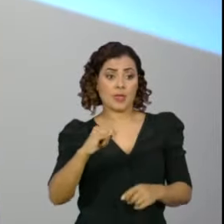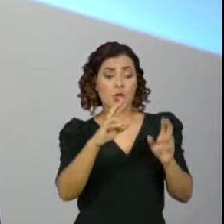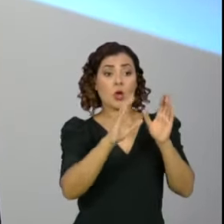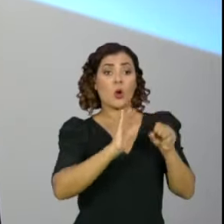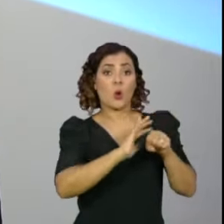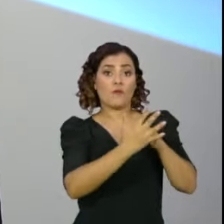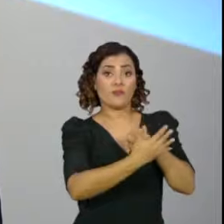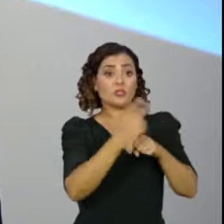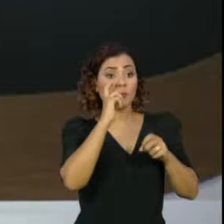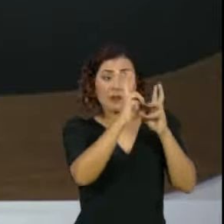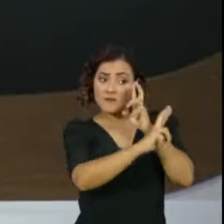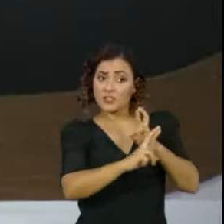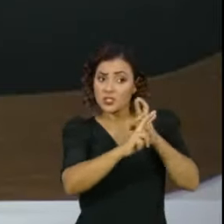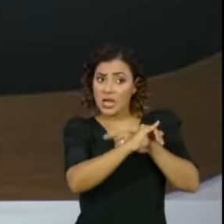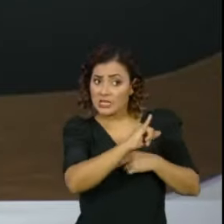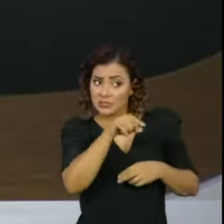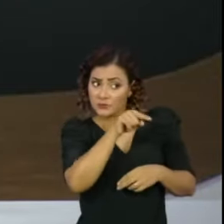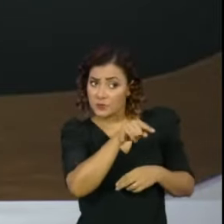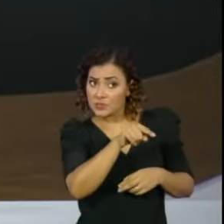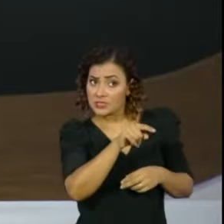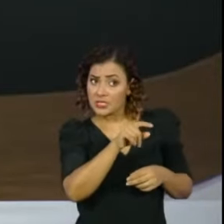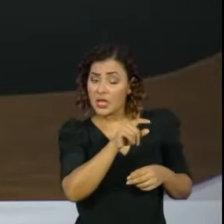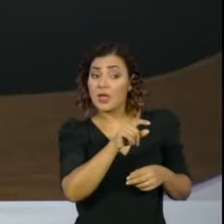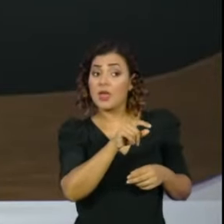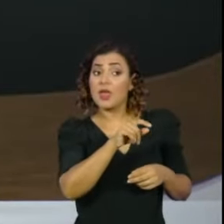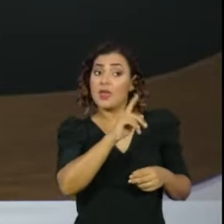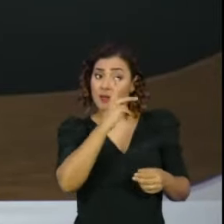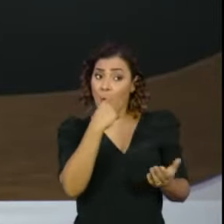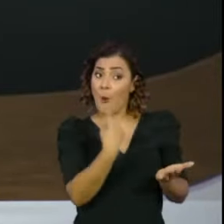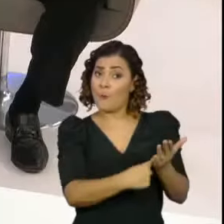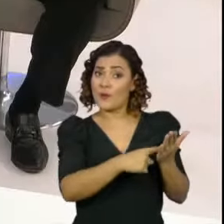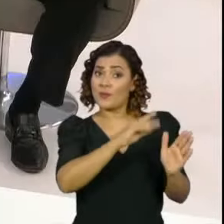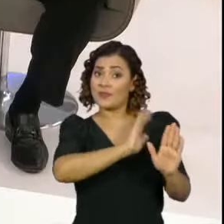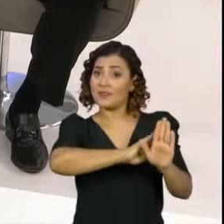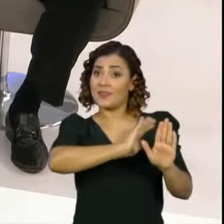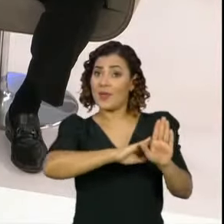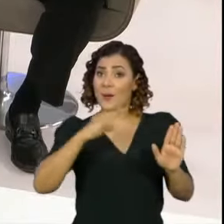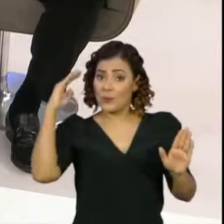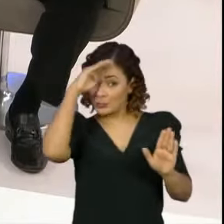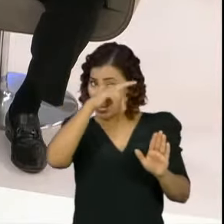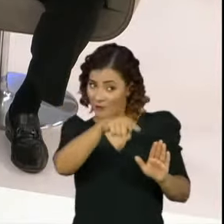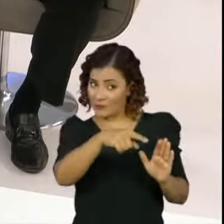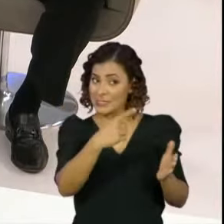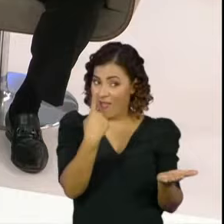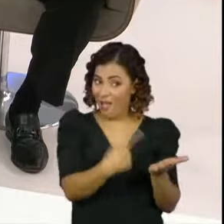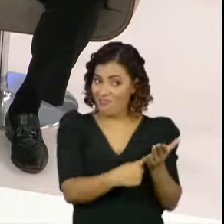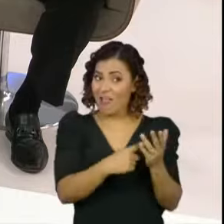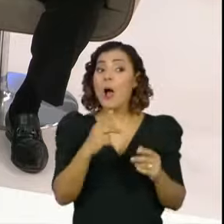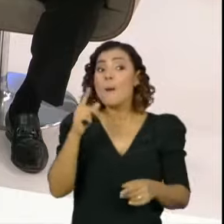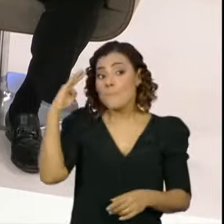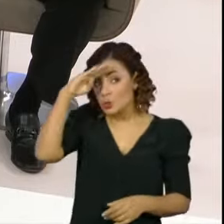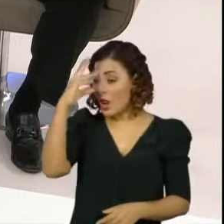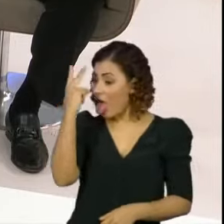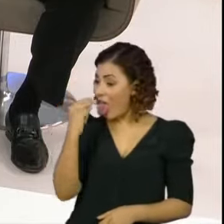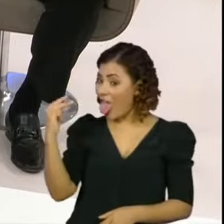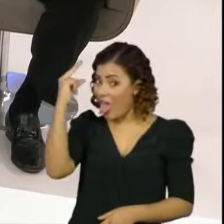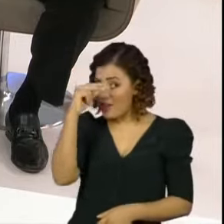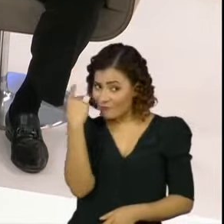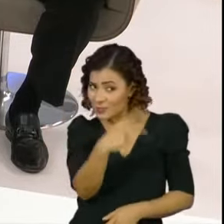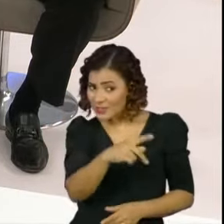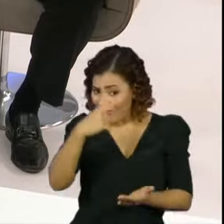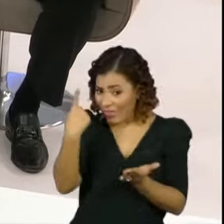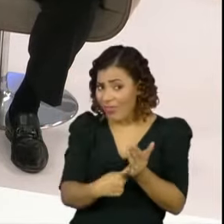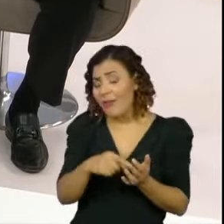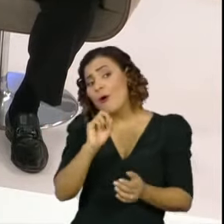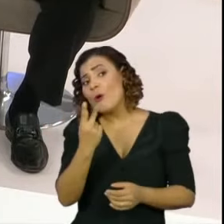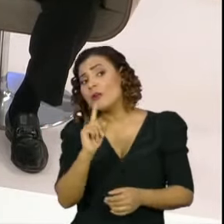uma forma de verificar se o senhor comprometeu até a sua alma com o Bolsonaro. Existe essa cobrança que não é só dele, é de uma boa parte